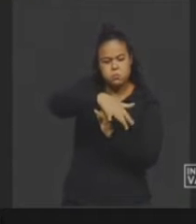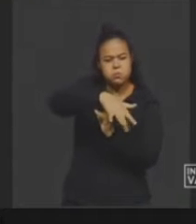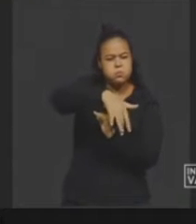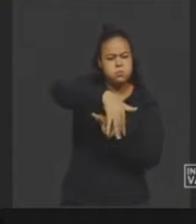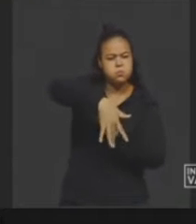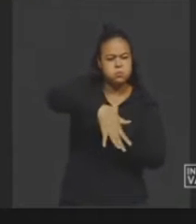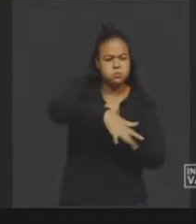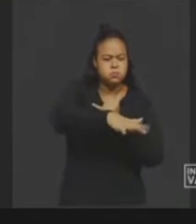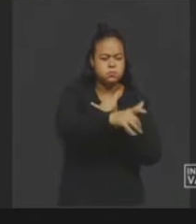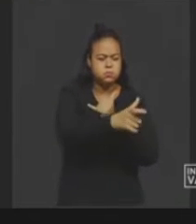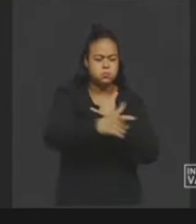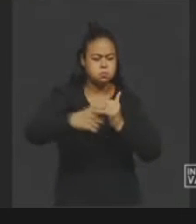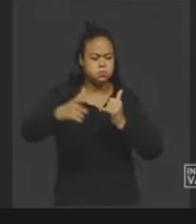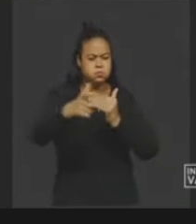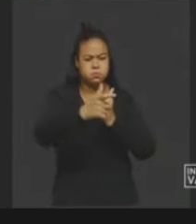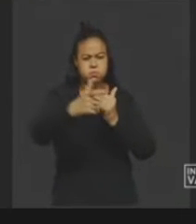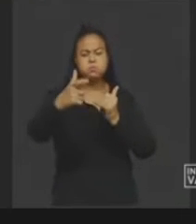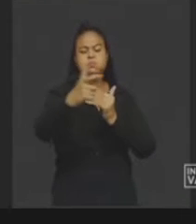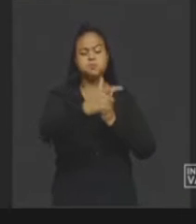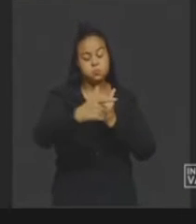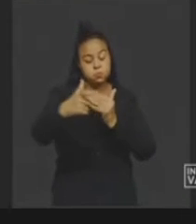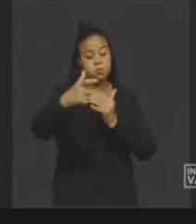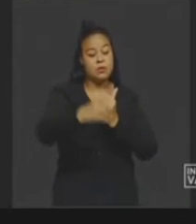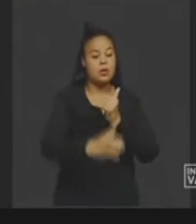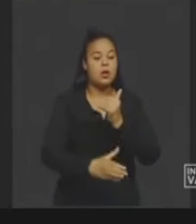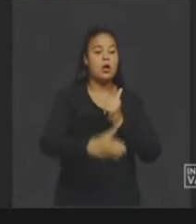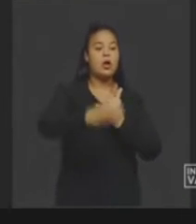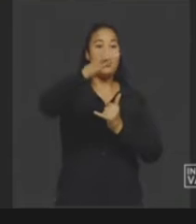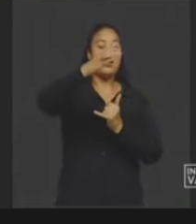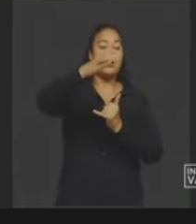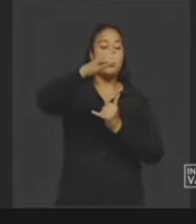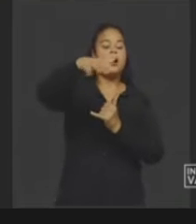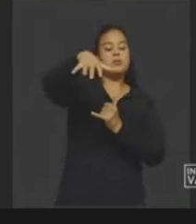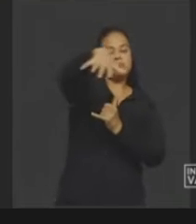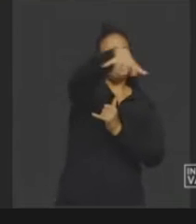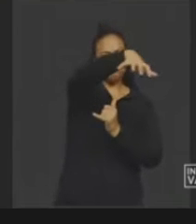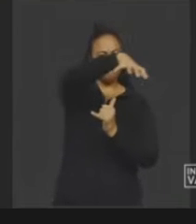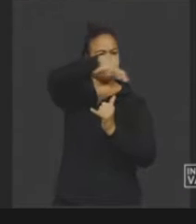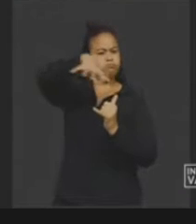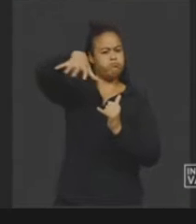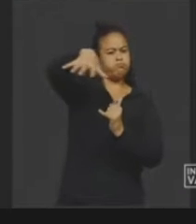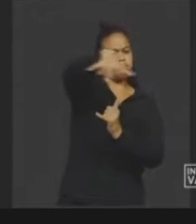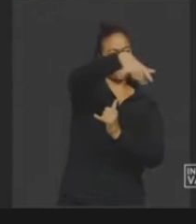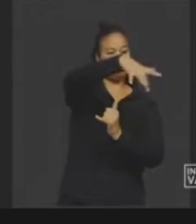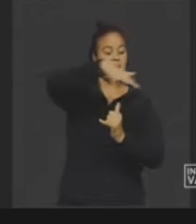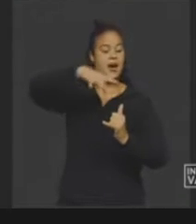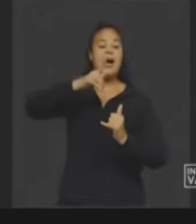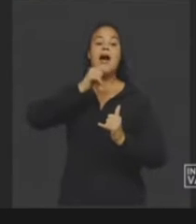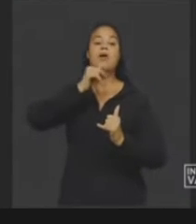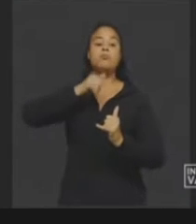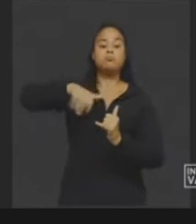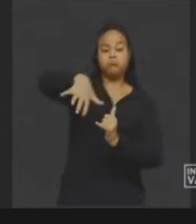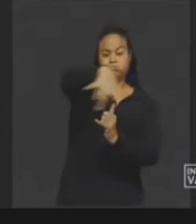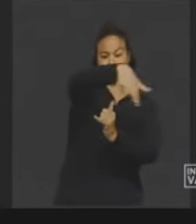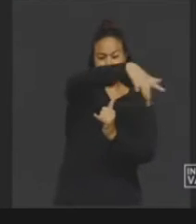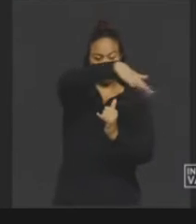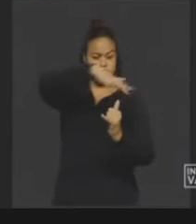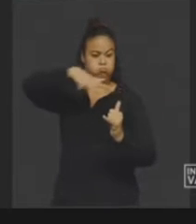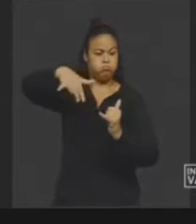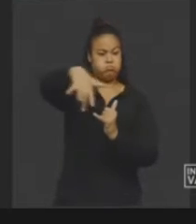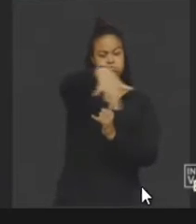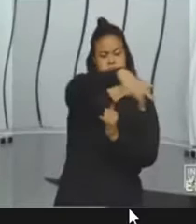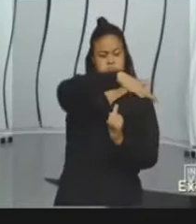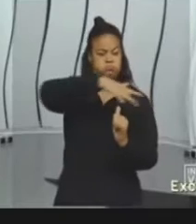grandes, turbindas, nessa região ali, vão começar a girar por causa do movimento da água, que vão empurrar ela,